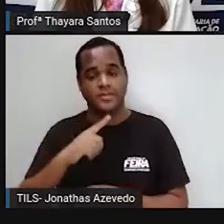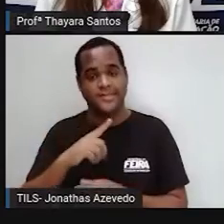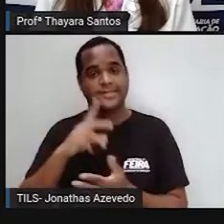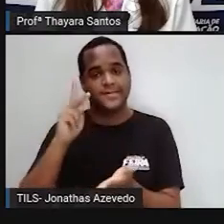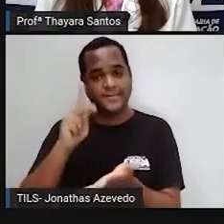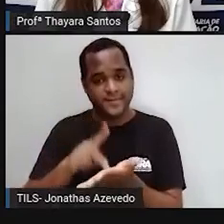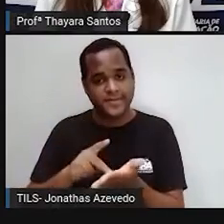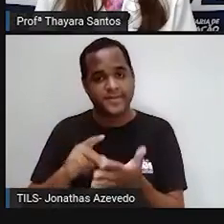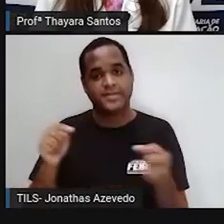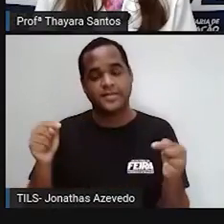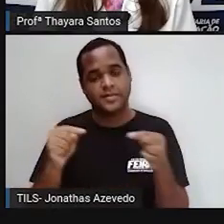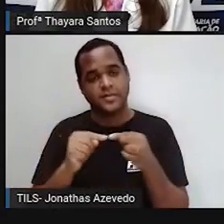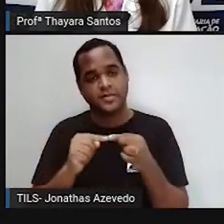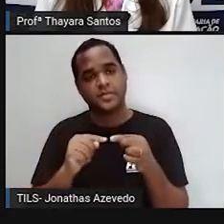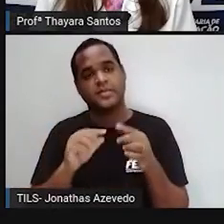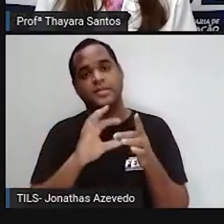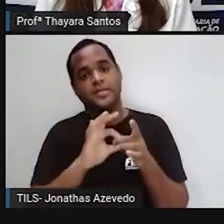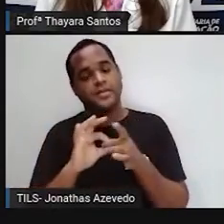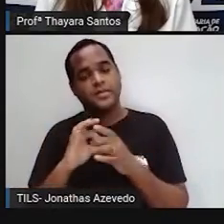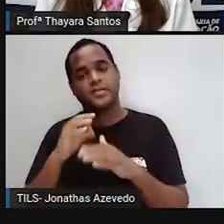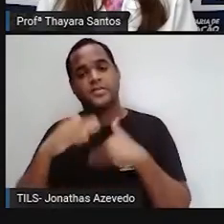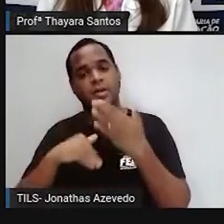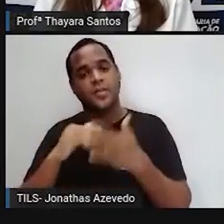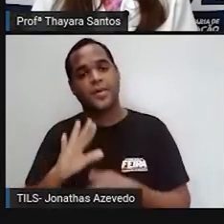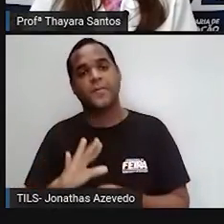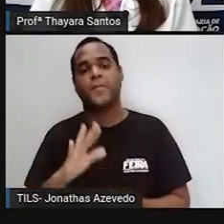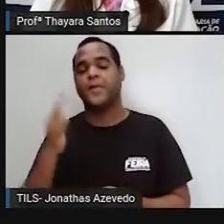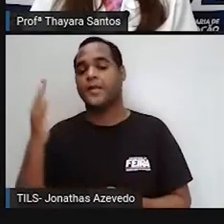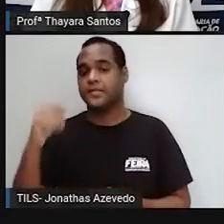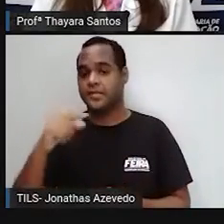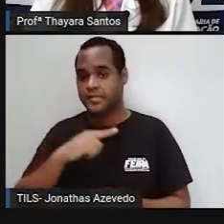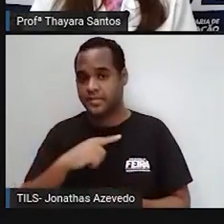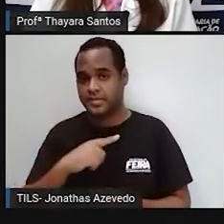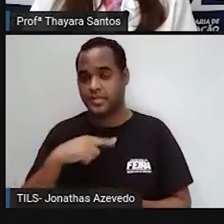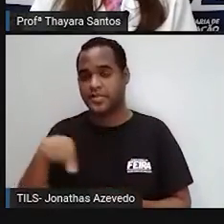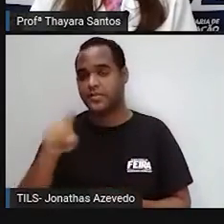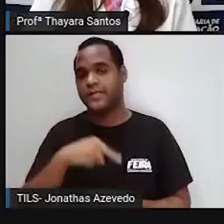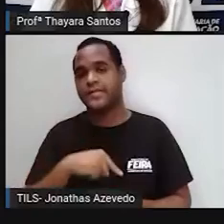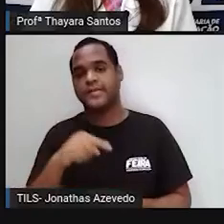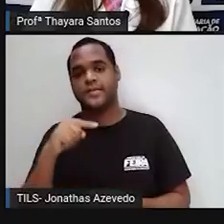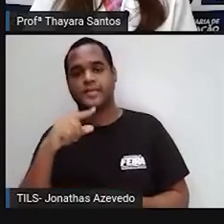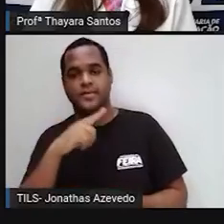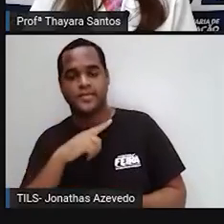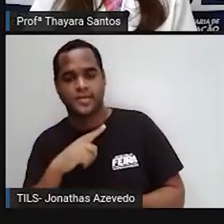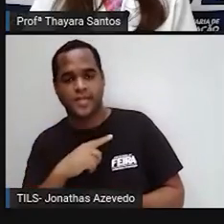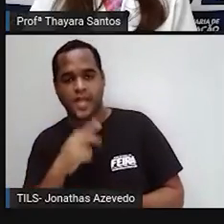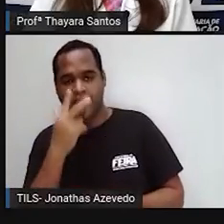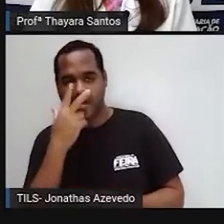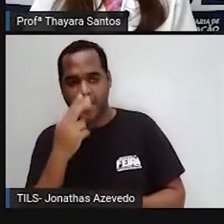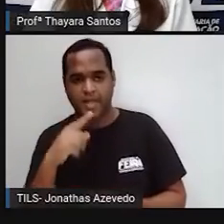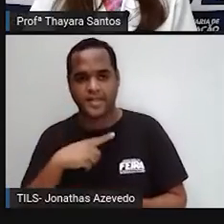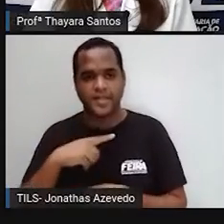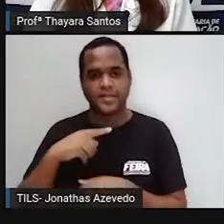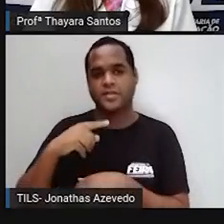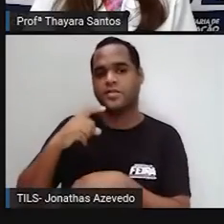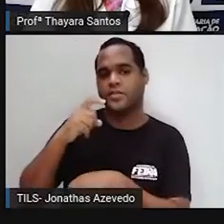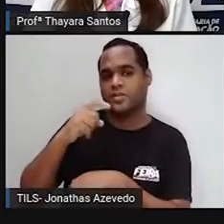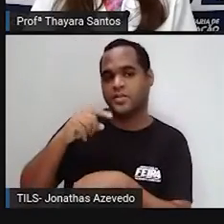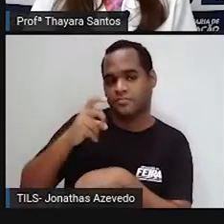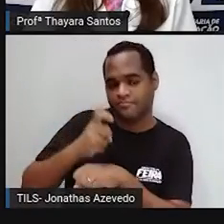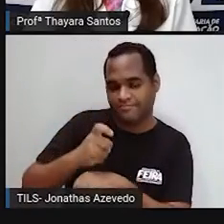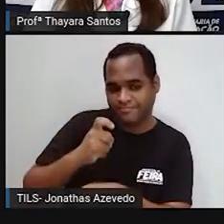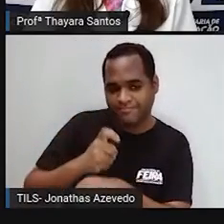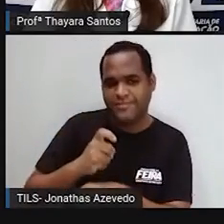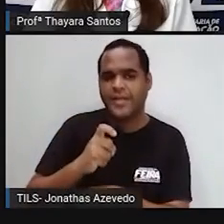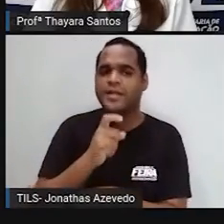E isso tem uma consequência para os oceanos, porque a gente tem essa água vinda do gelo, né? Que está sendo derretido.